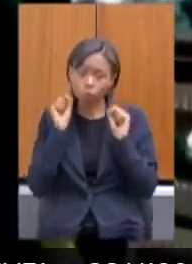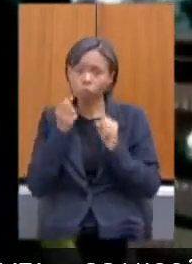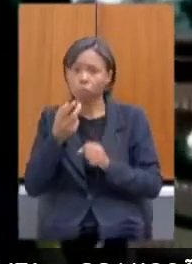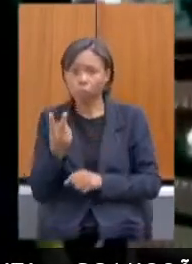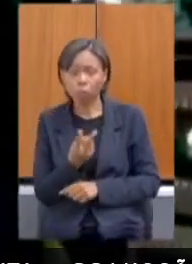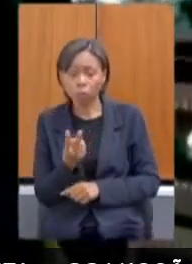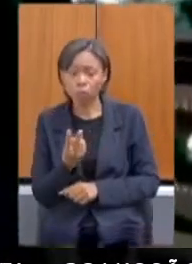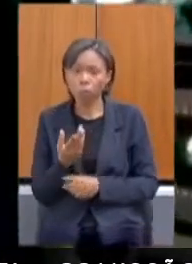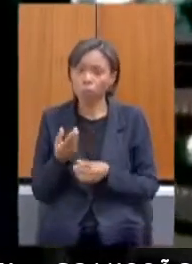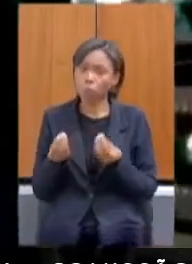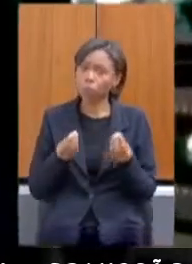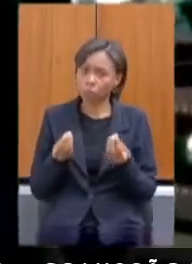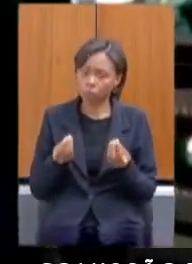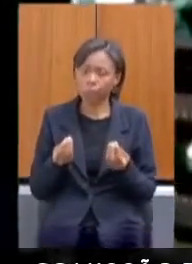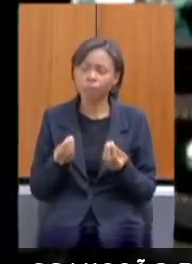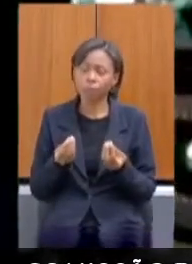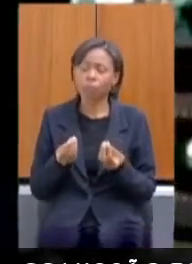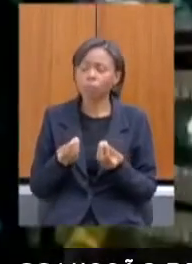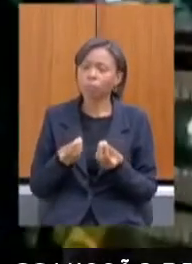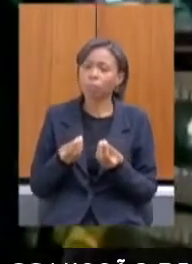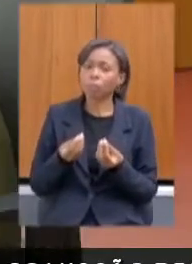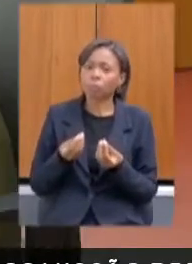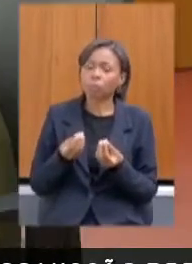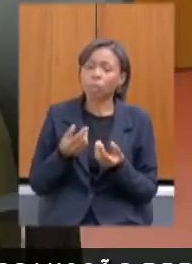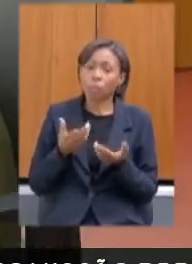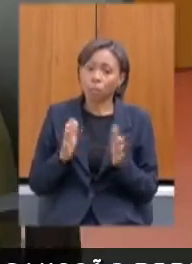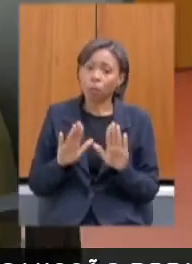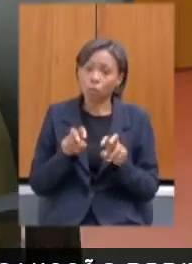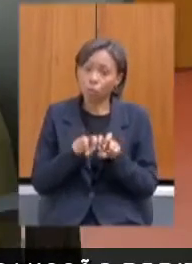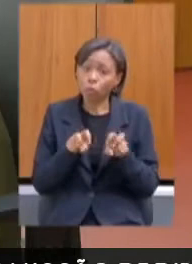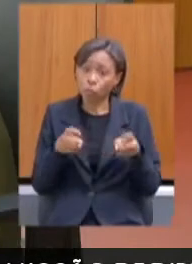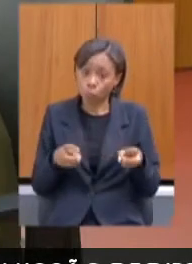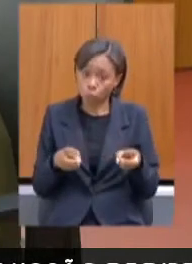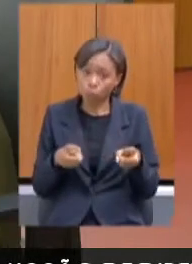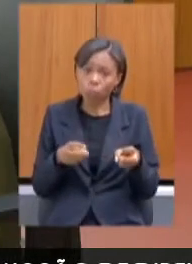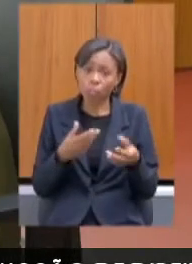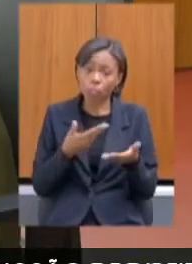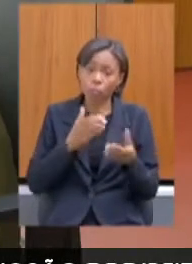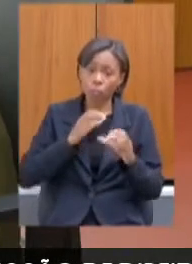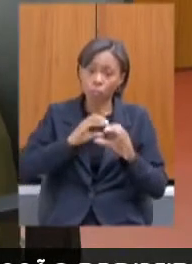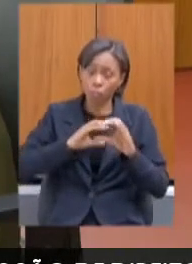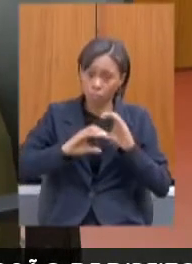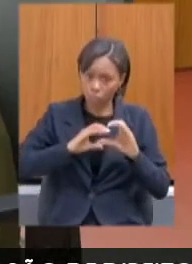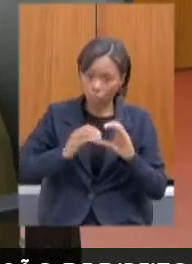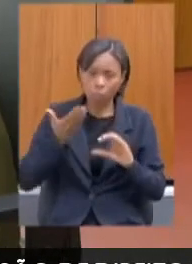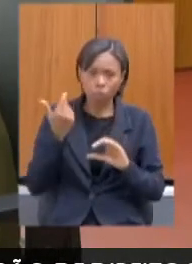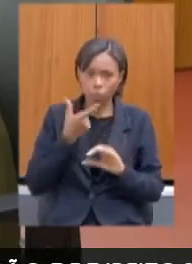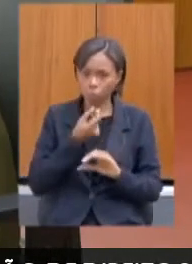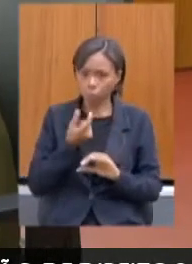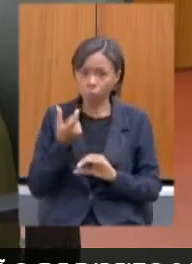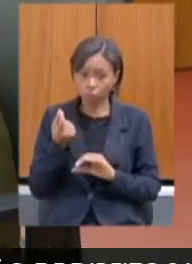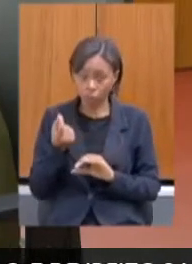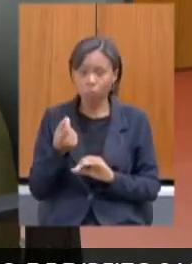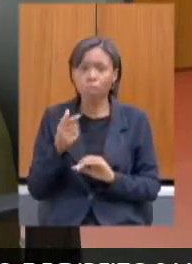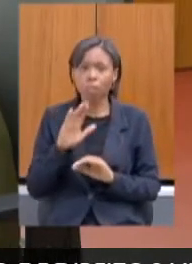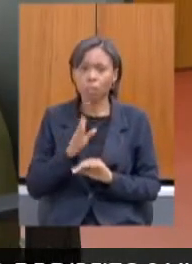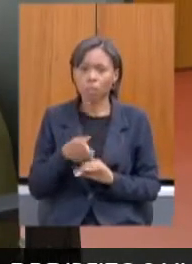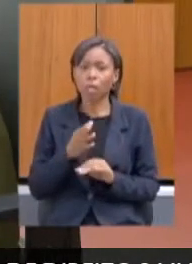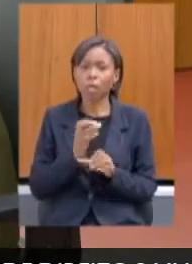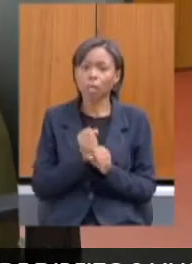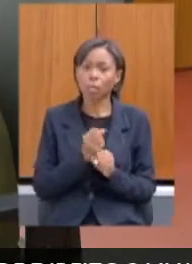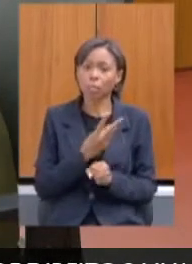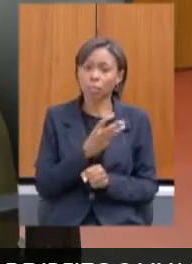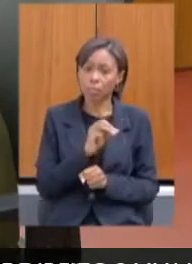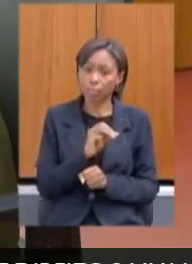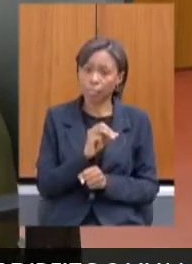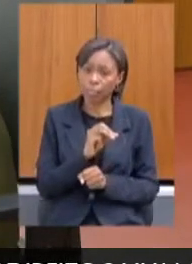sem ouvir eu posso dar um dado da mesa de diálogo em 2020 aconteceram 30 reuniões até no